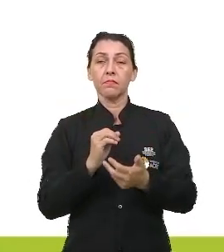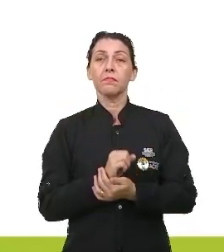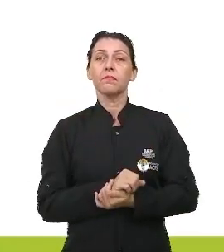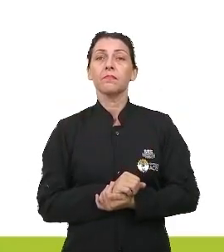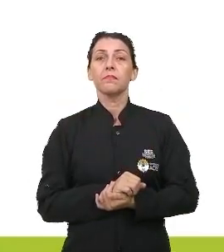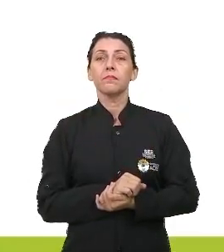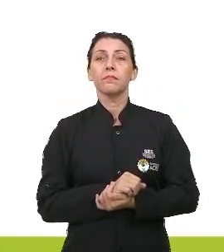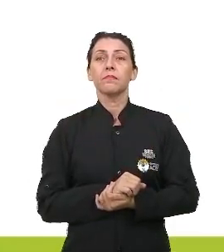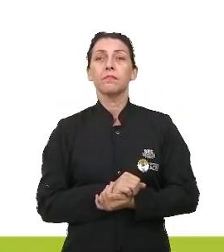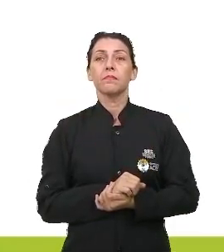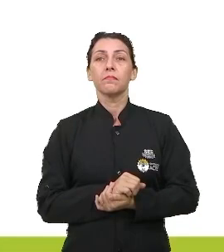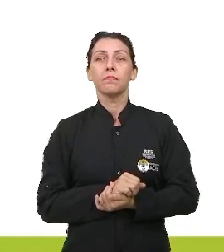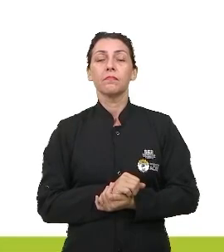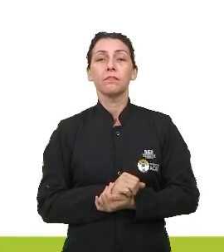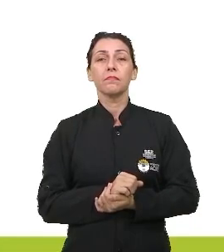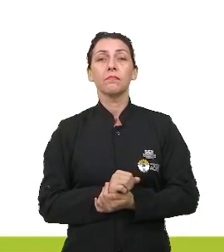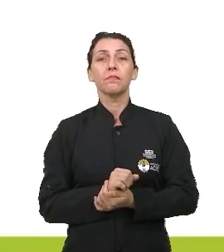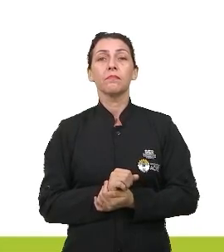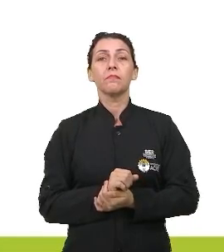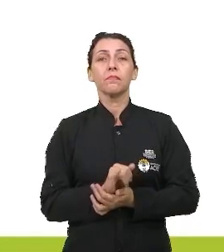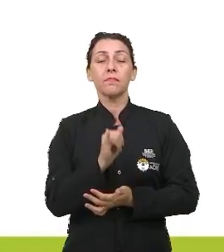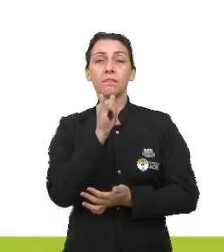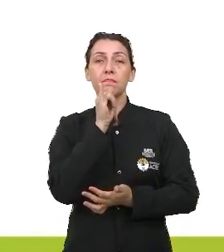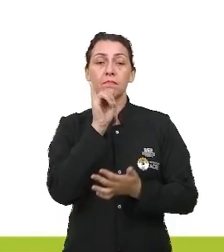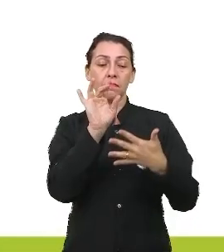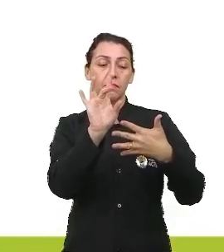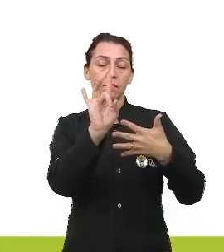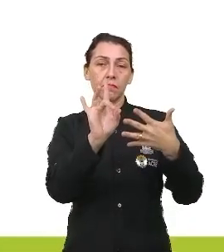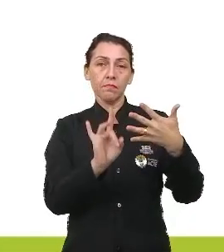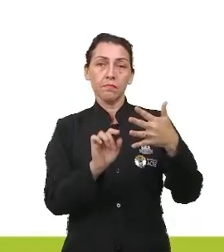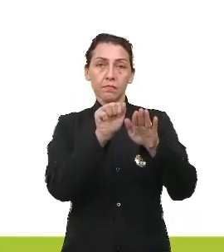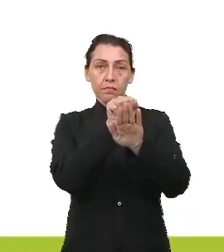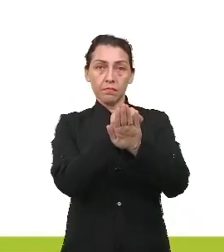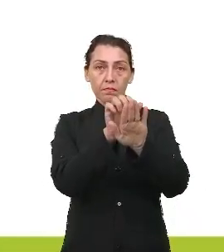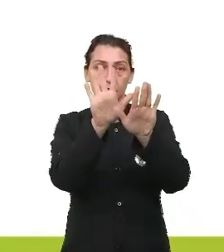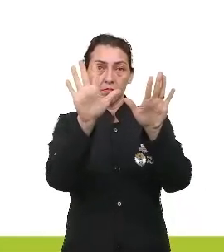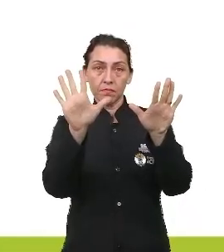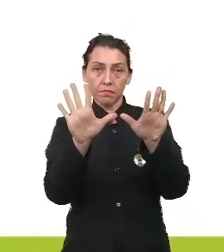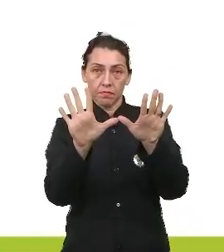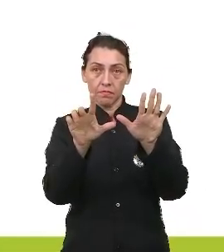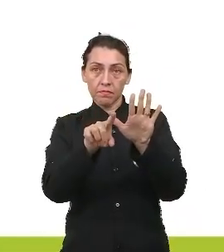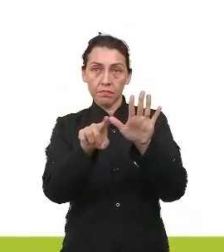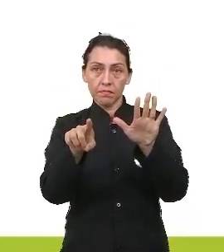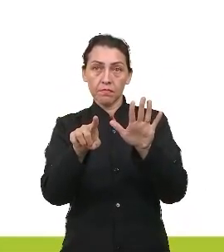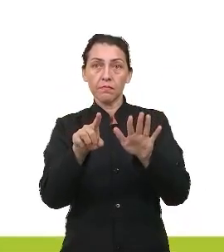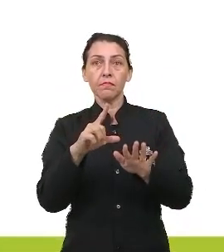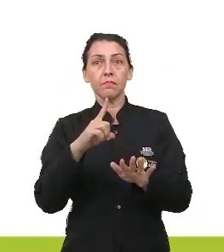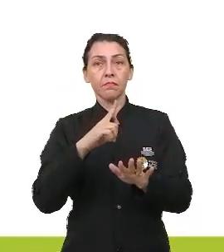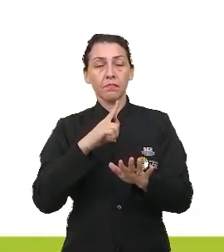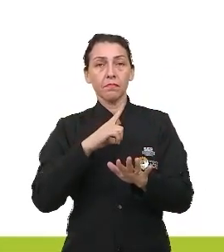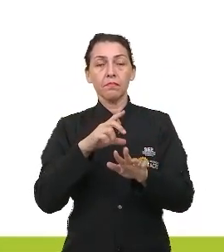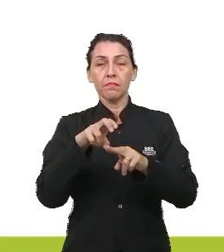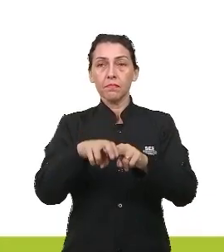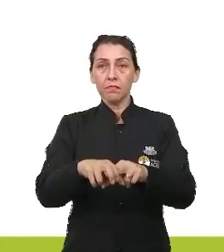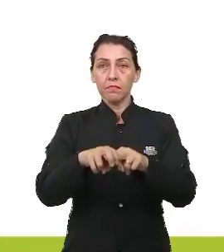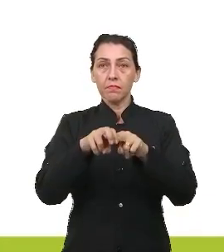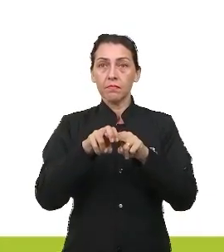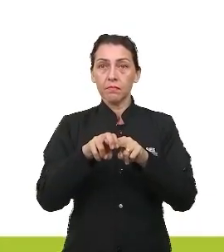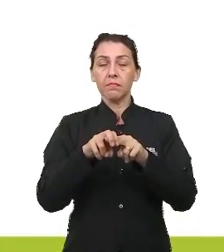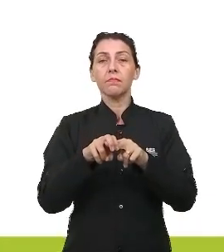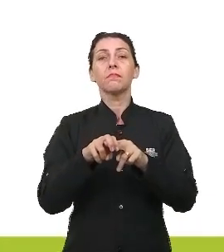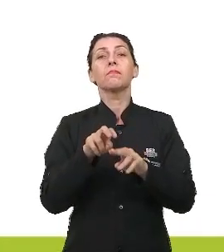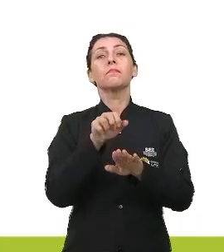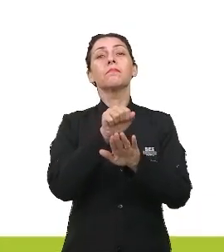pouquinho, que eu vou citar um exemplo de cada uma dessas figuras para vocês. Nós temos aí, portanto, as